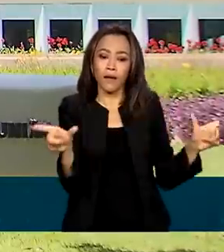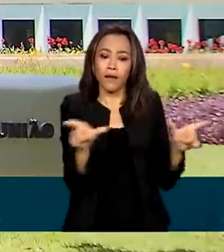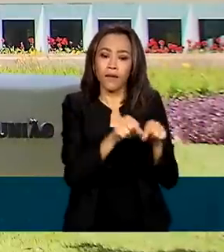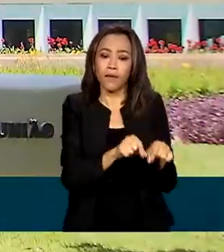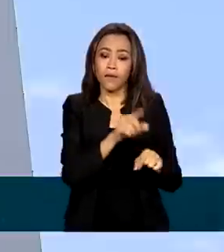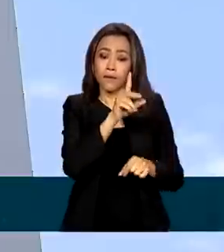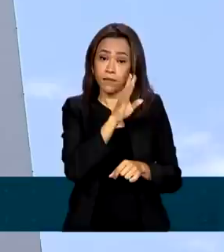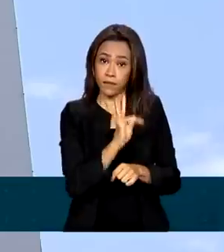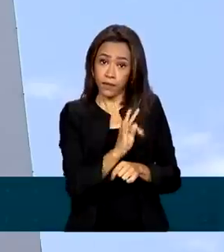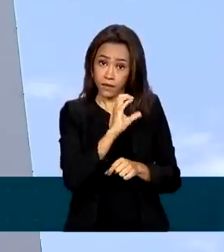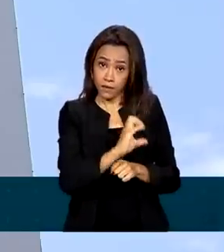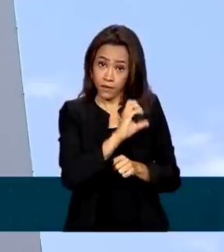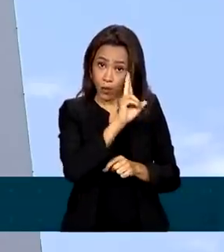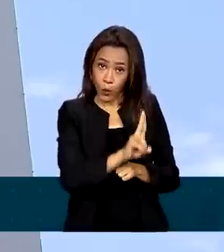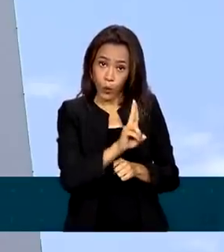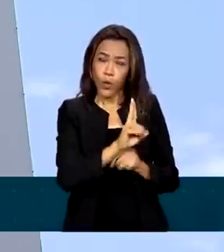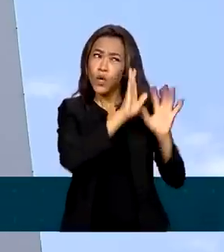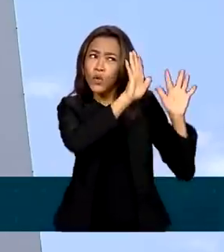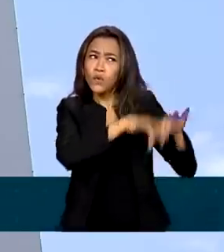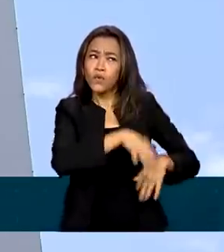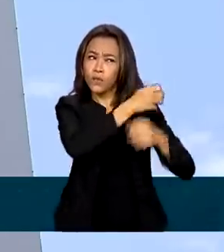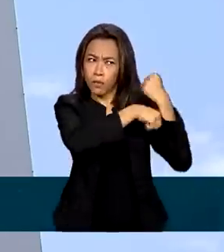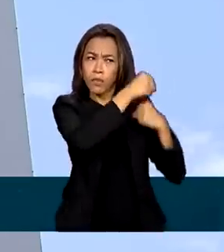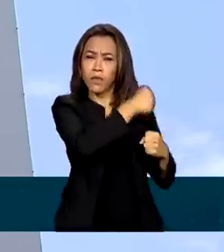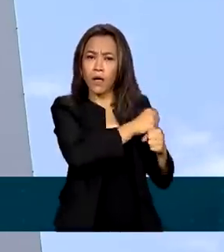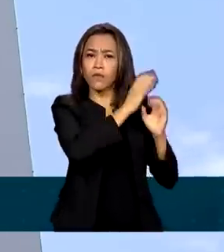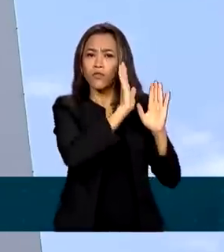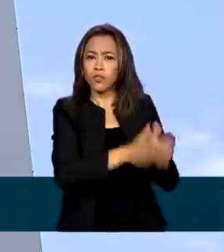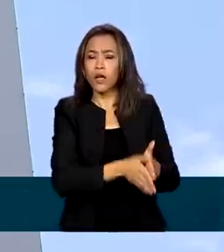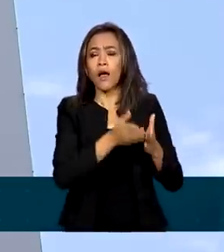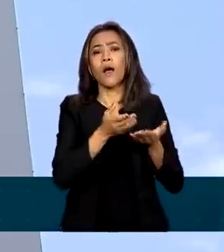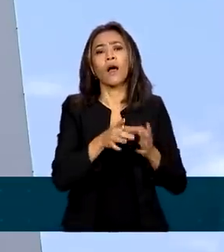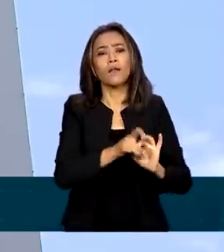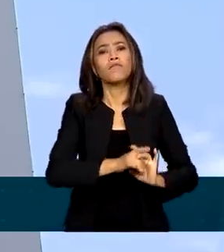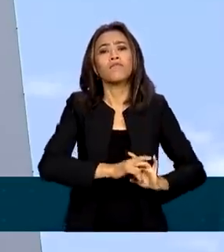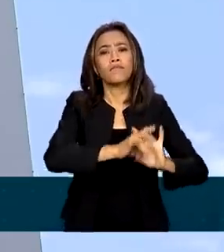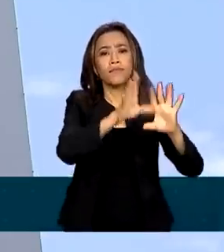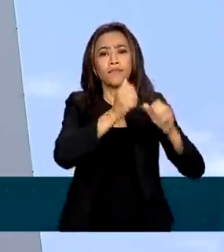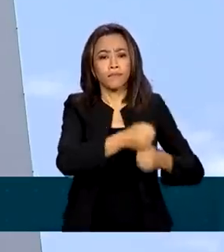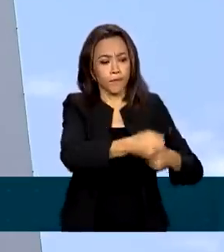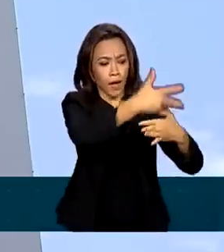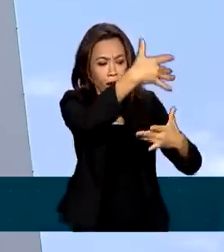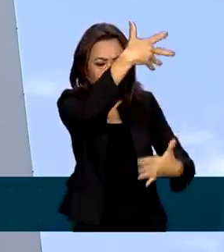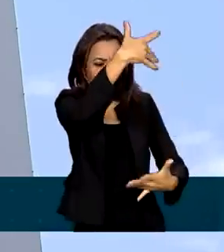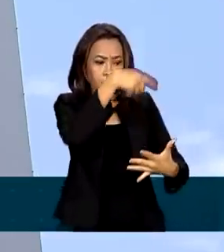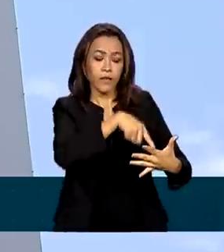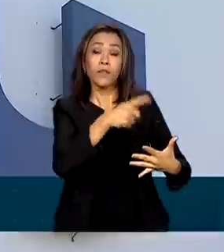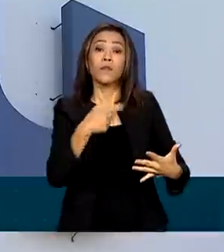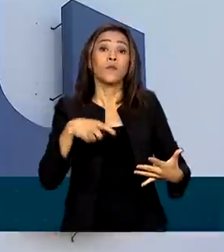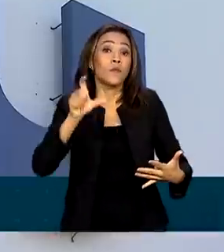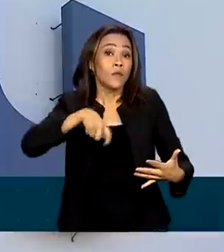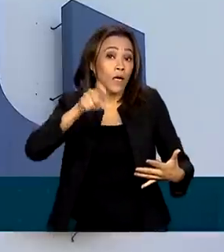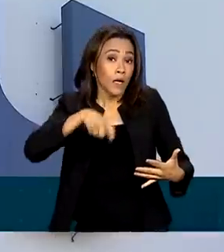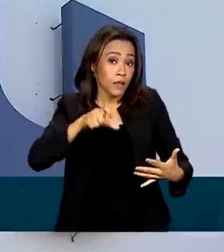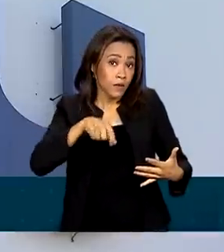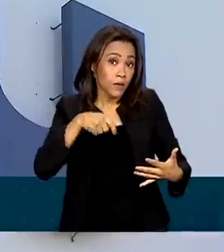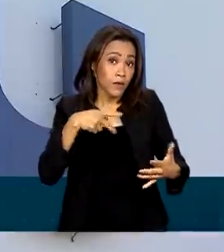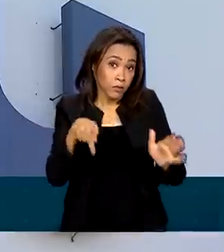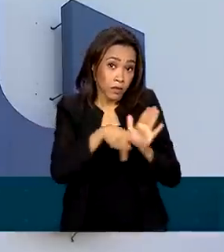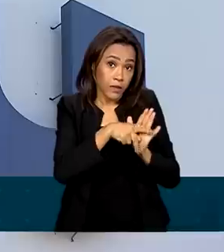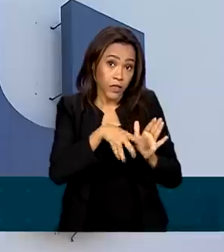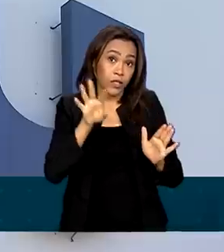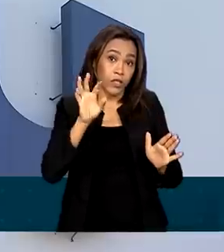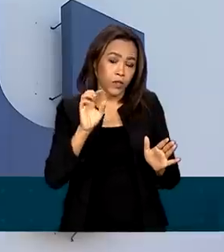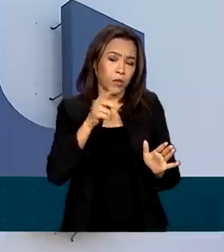Contas da União. No final do ano passado, já tinham sido liberados os gastos feitos com os cartões corporativos nos dois primeiros